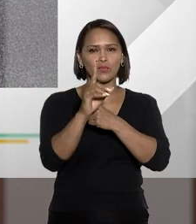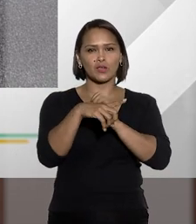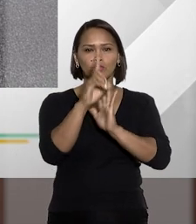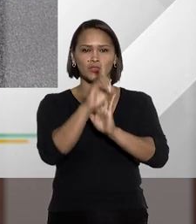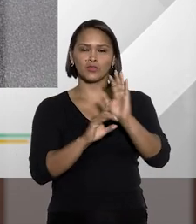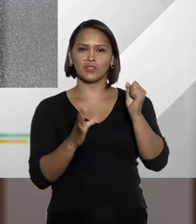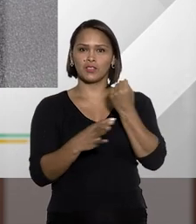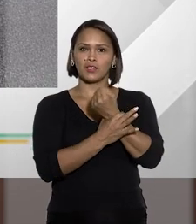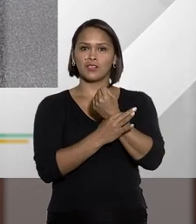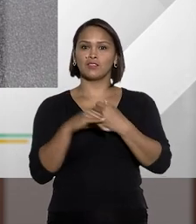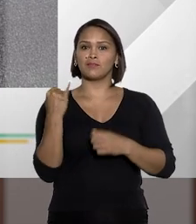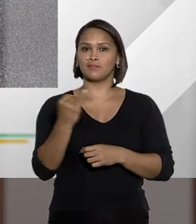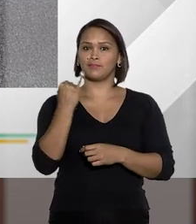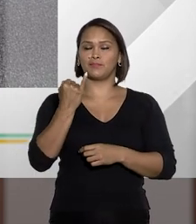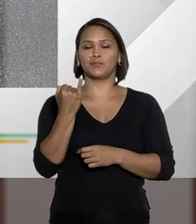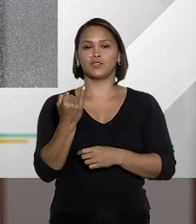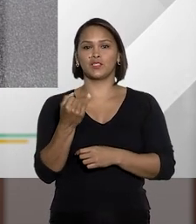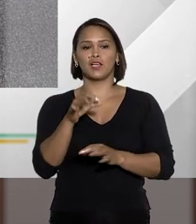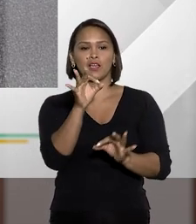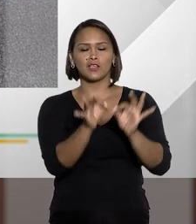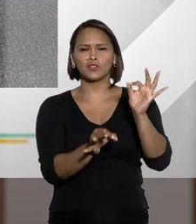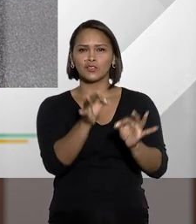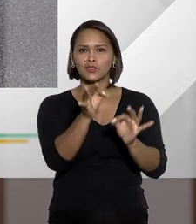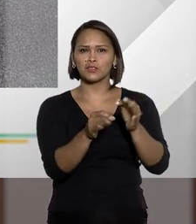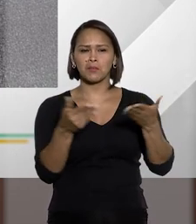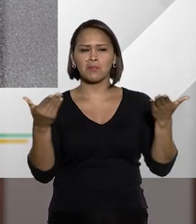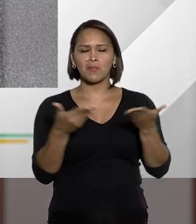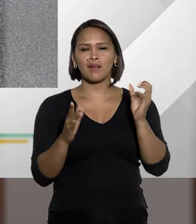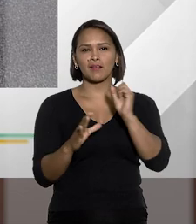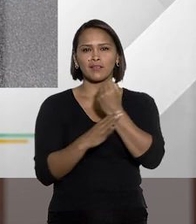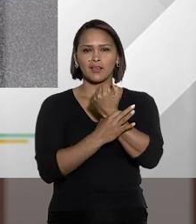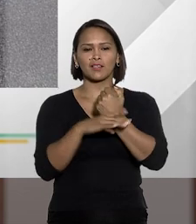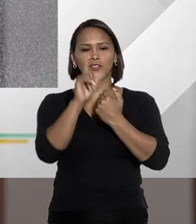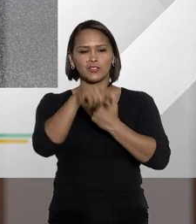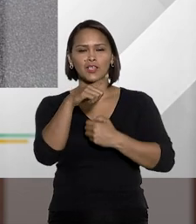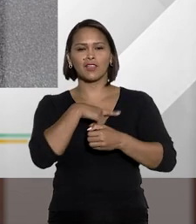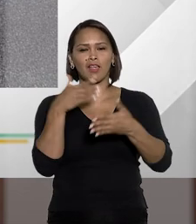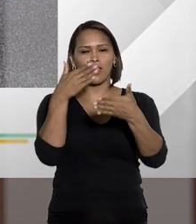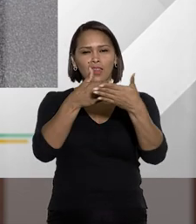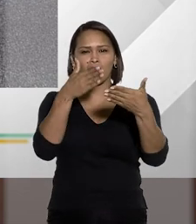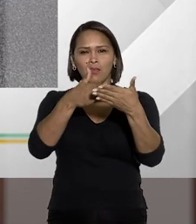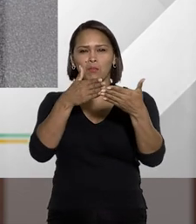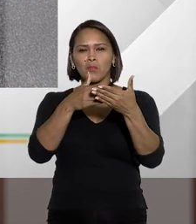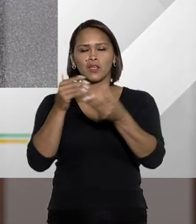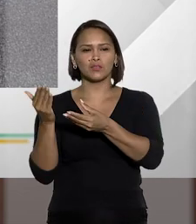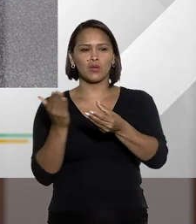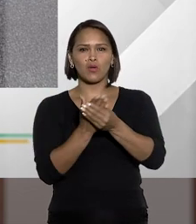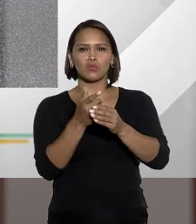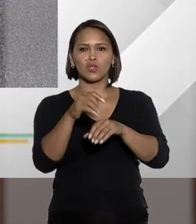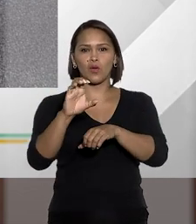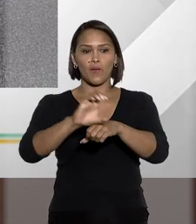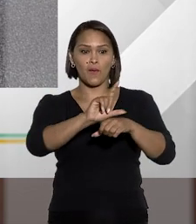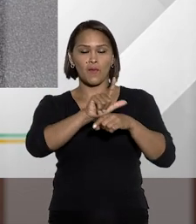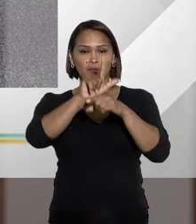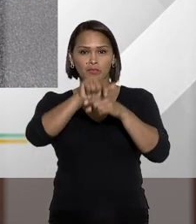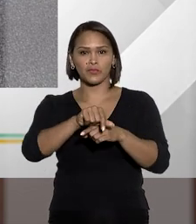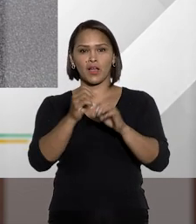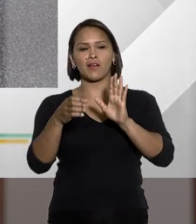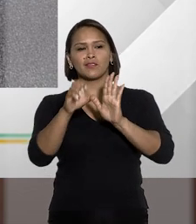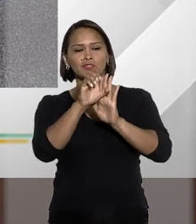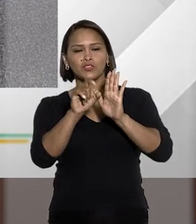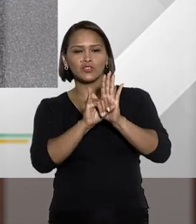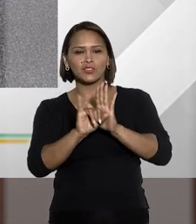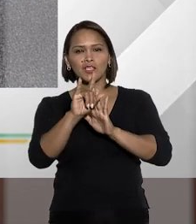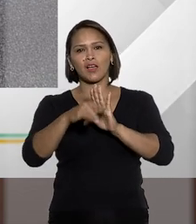resguardar os direitos e garantias fundamentais. E justamente para garantir que haja limite na ação do ente estatal,